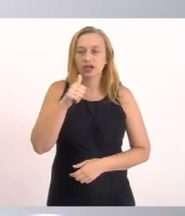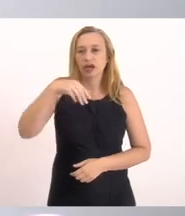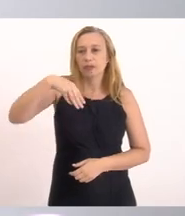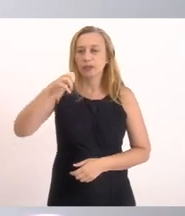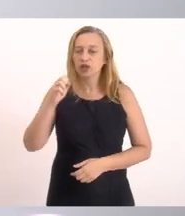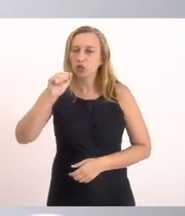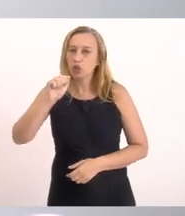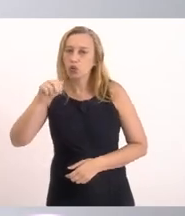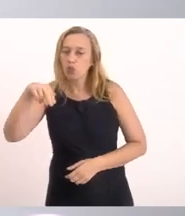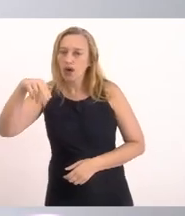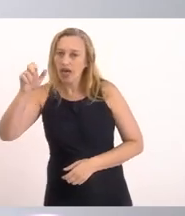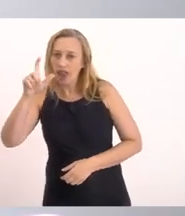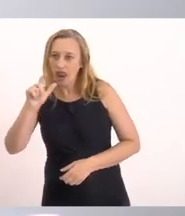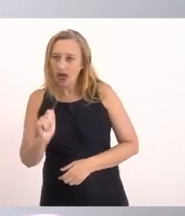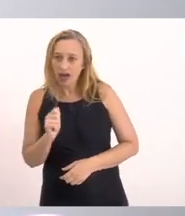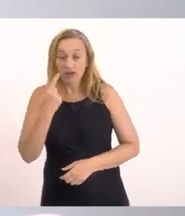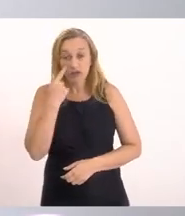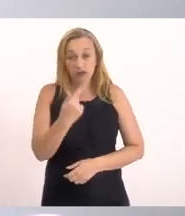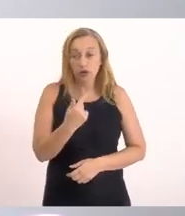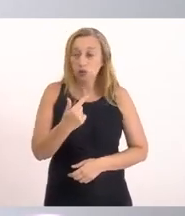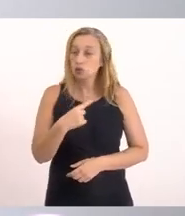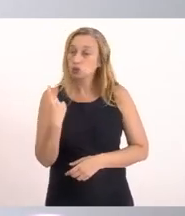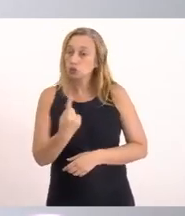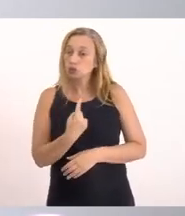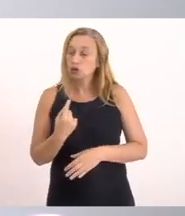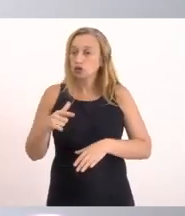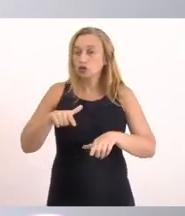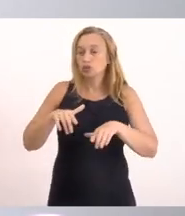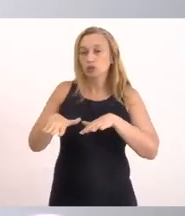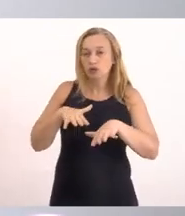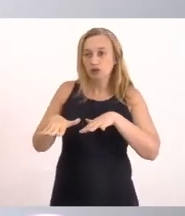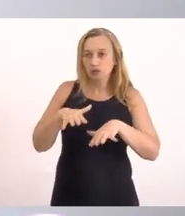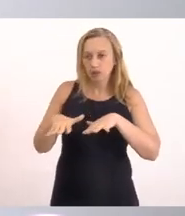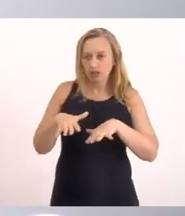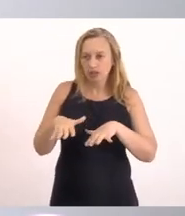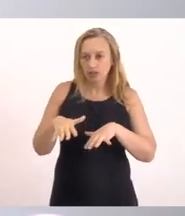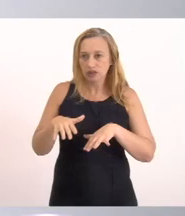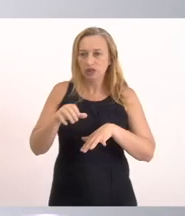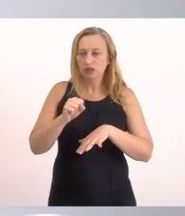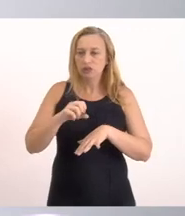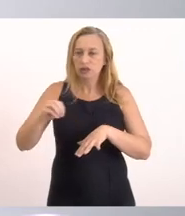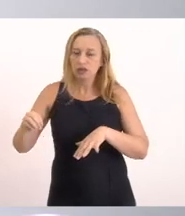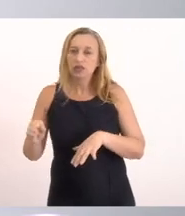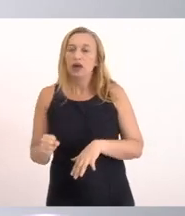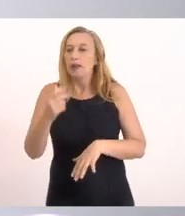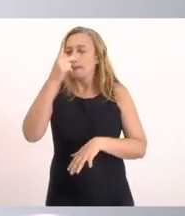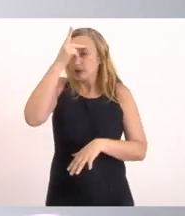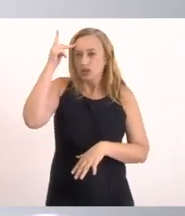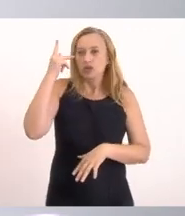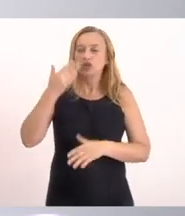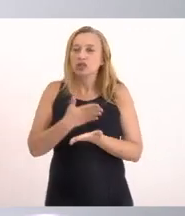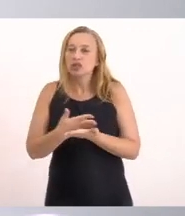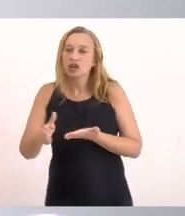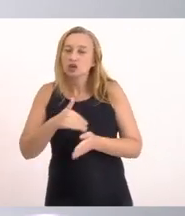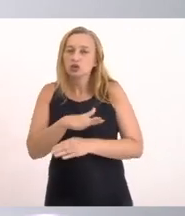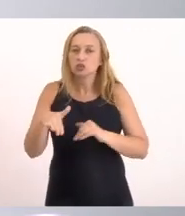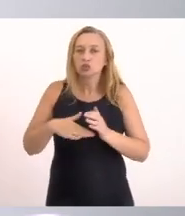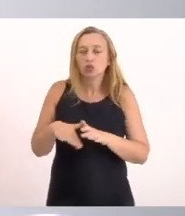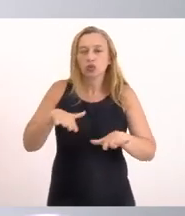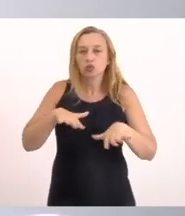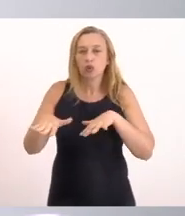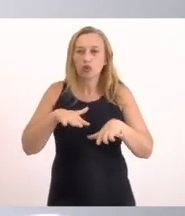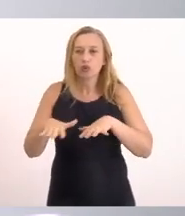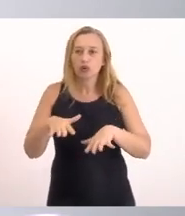Identificando O nosso movimento SOS Barra Franca Como Pessoas que iniciaram Toda essa movimentação